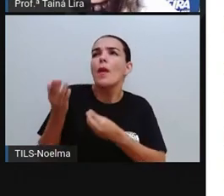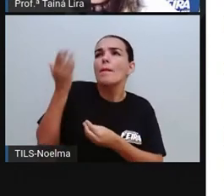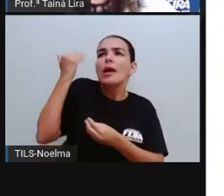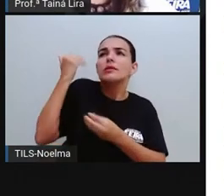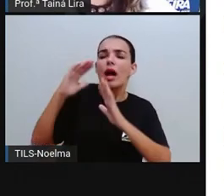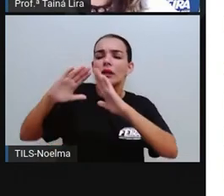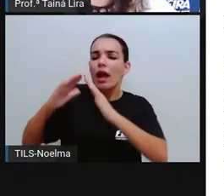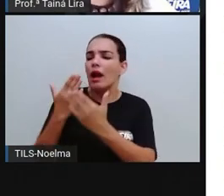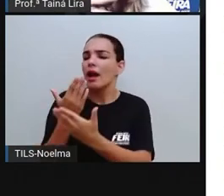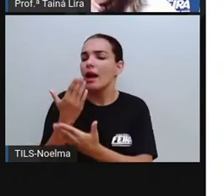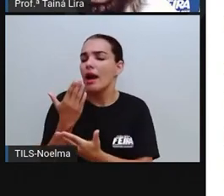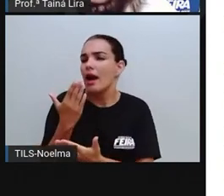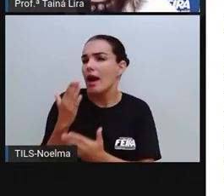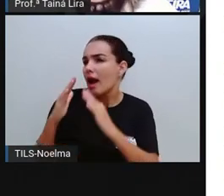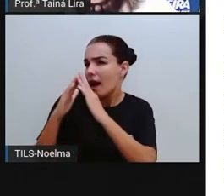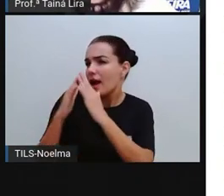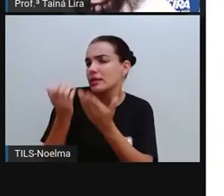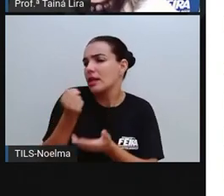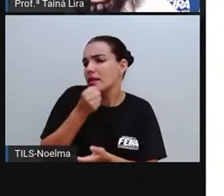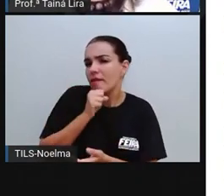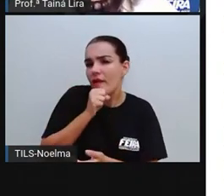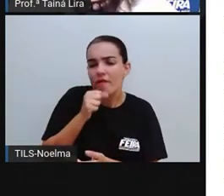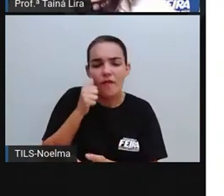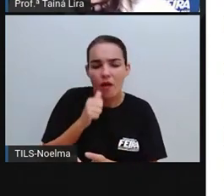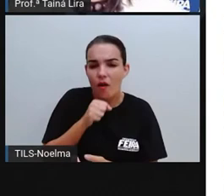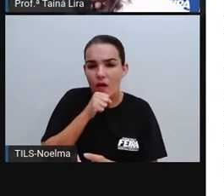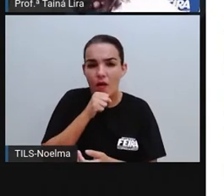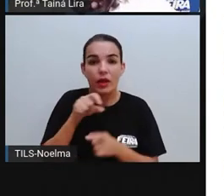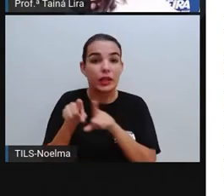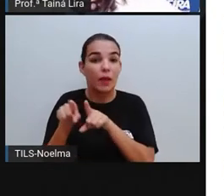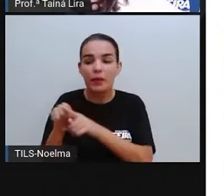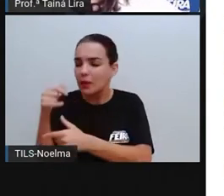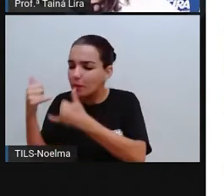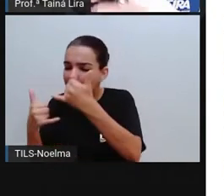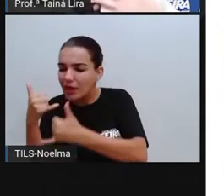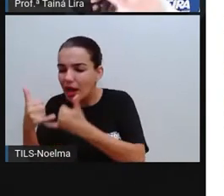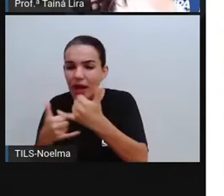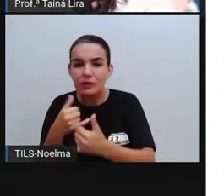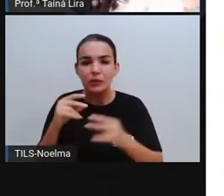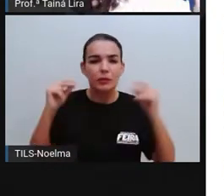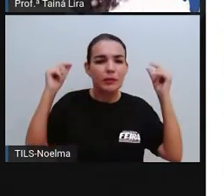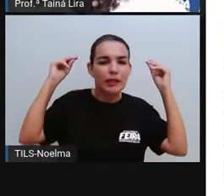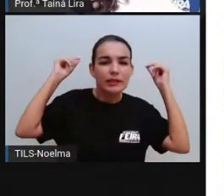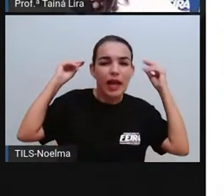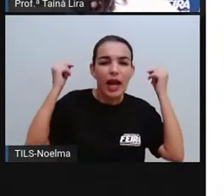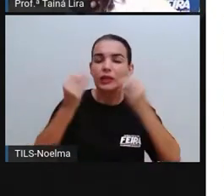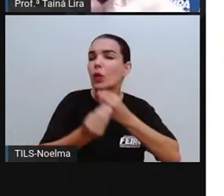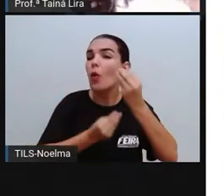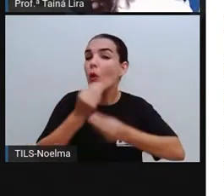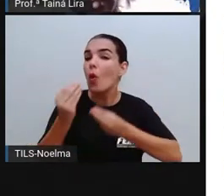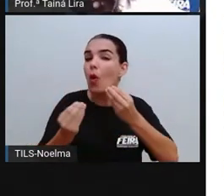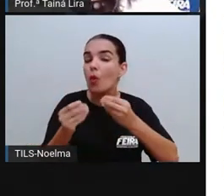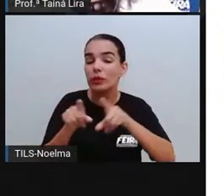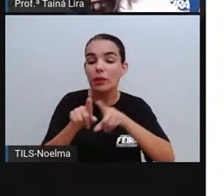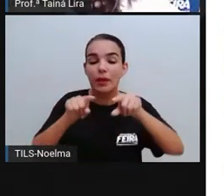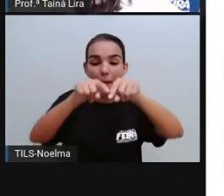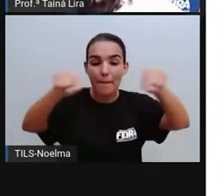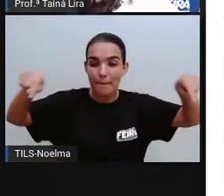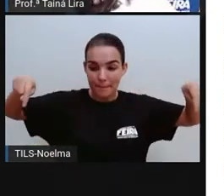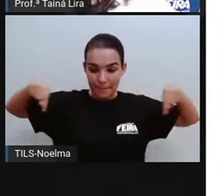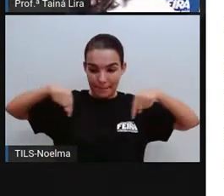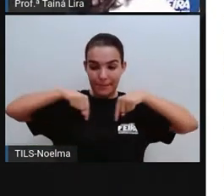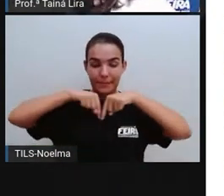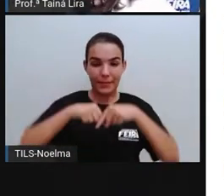o clubinho que a gente faz parte, tá? O parquinho que eu vou brincar, às vezes tem uma pracinha aí perto de casa,